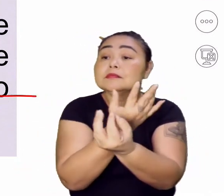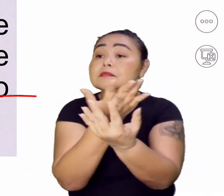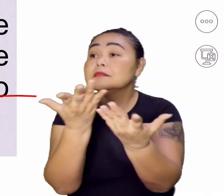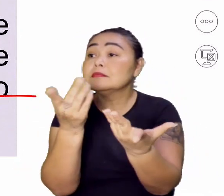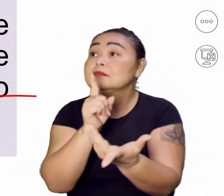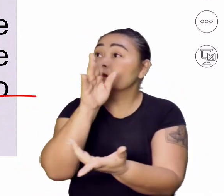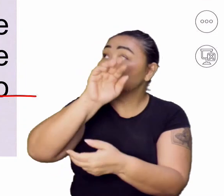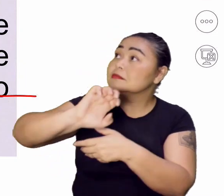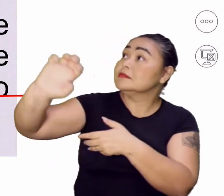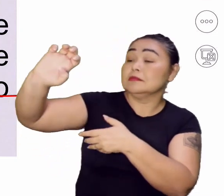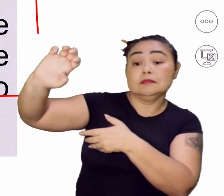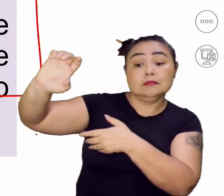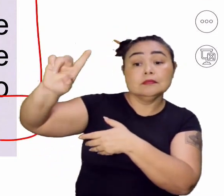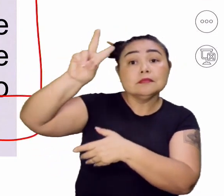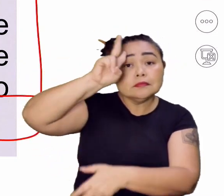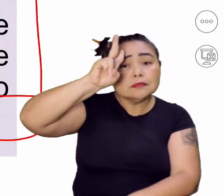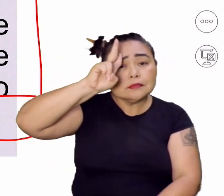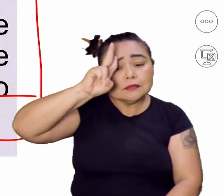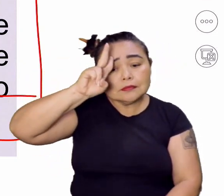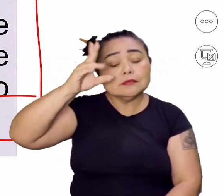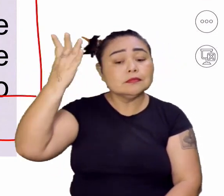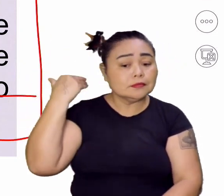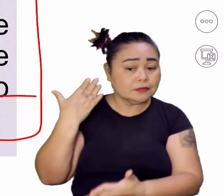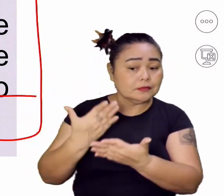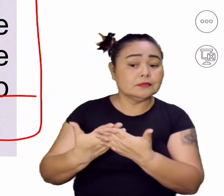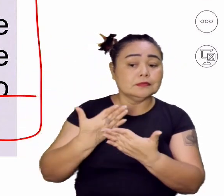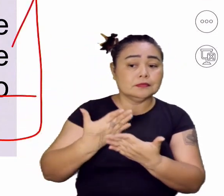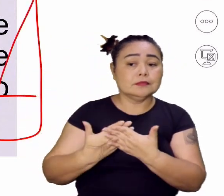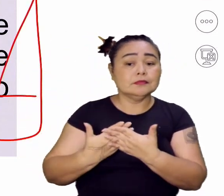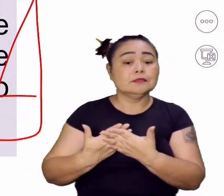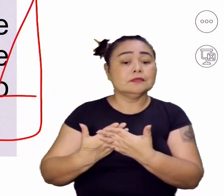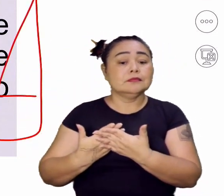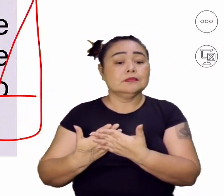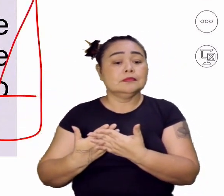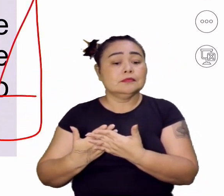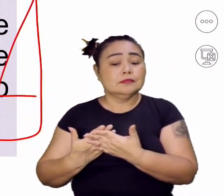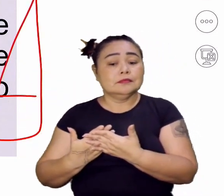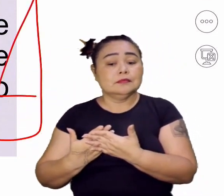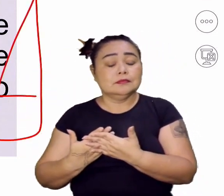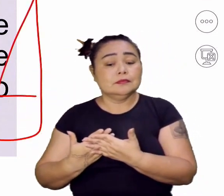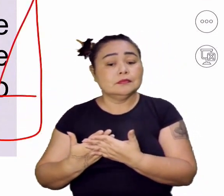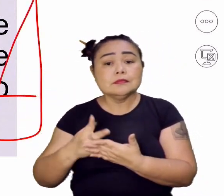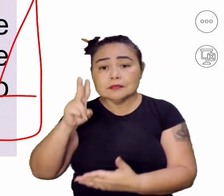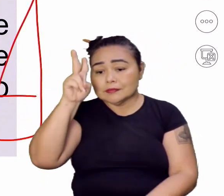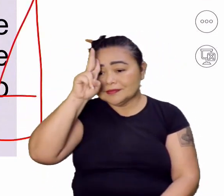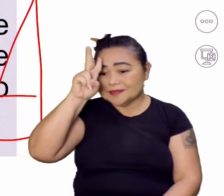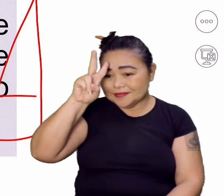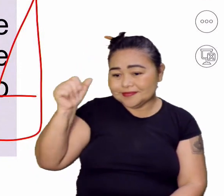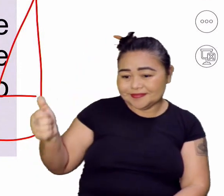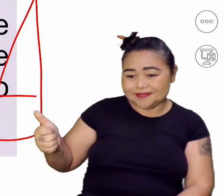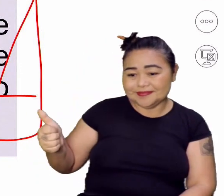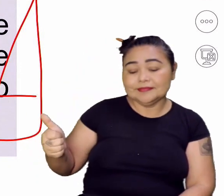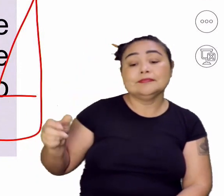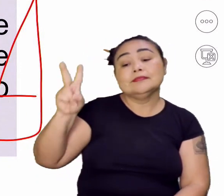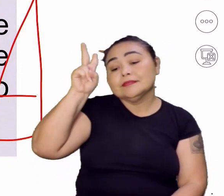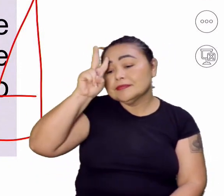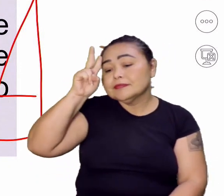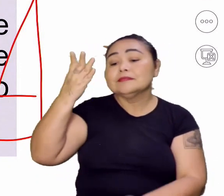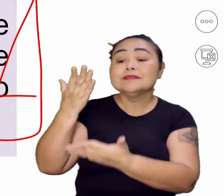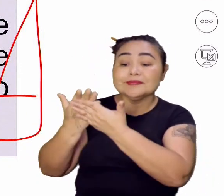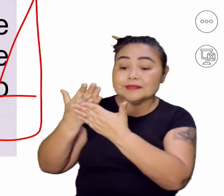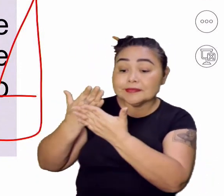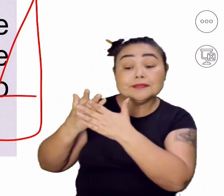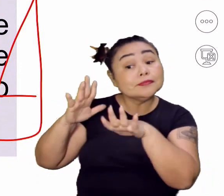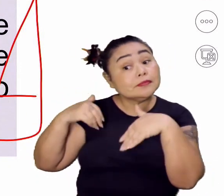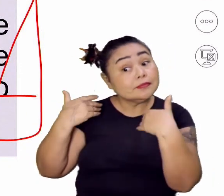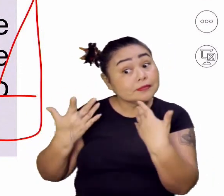mercado europeu. Lembra disso? Vimos isso na aula passada. Lembra aí, Aldelina? Que nós vimos isso na aula passada? Pois